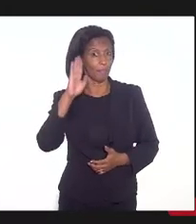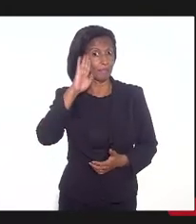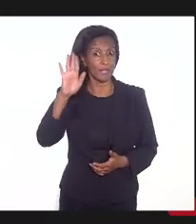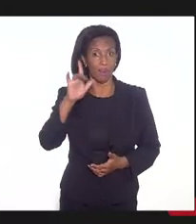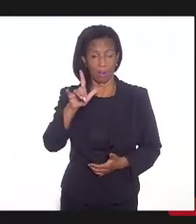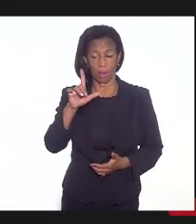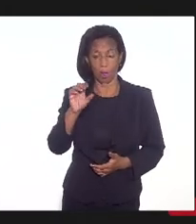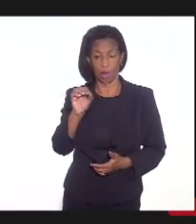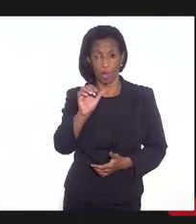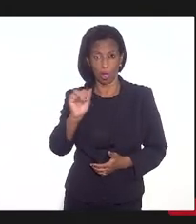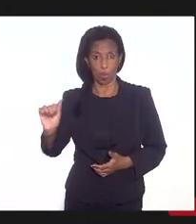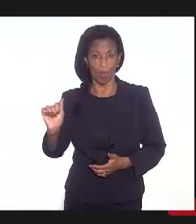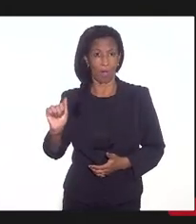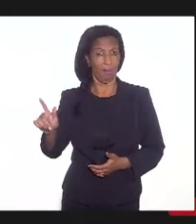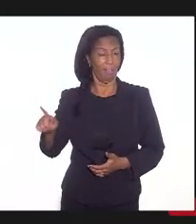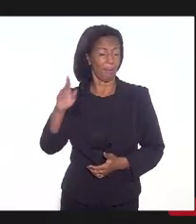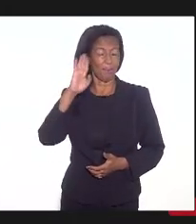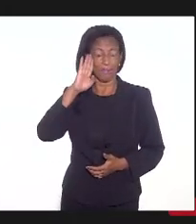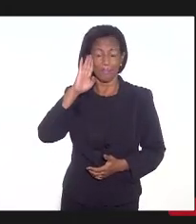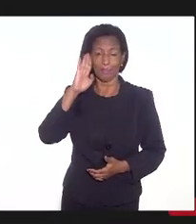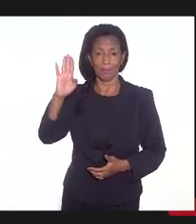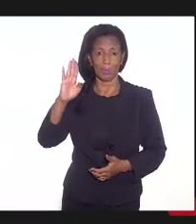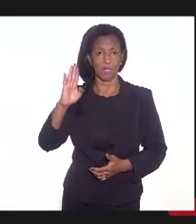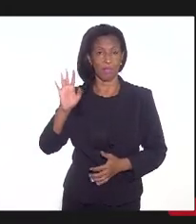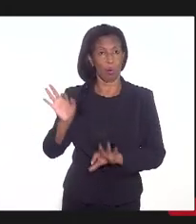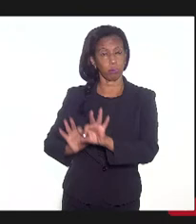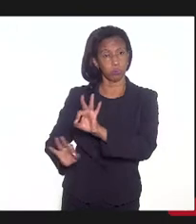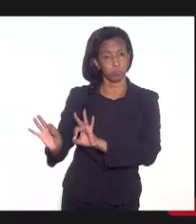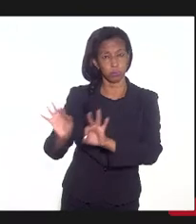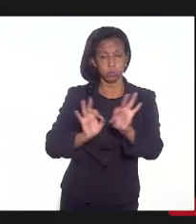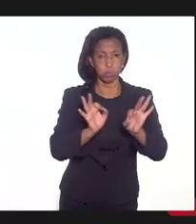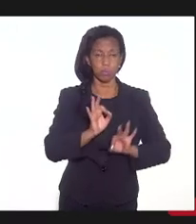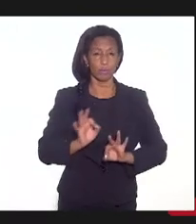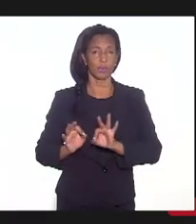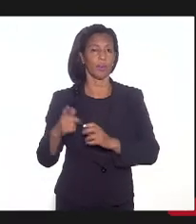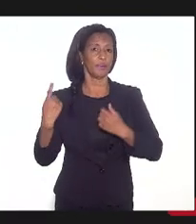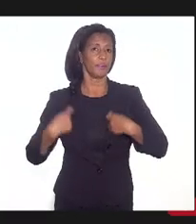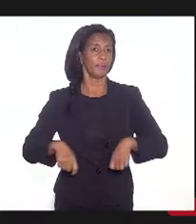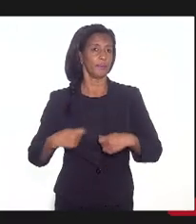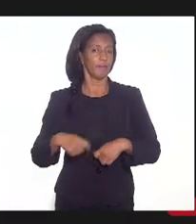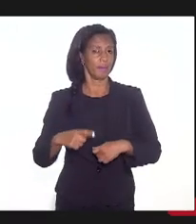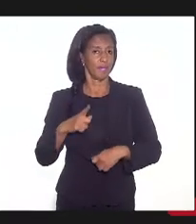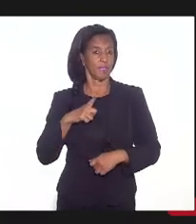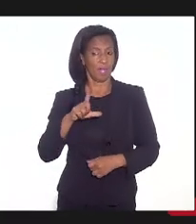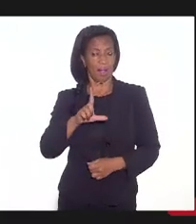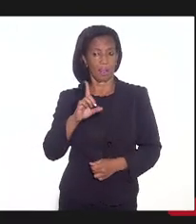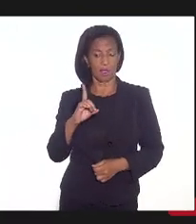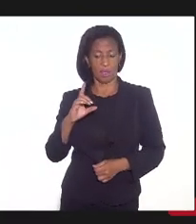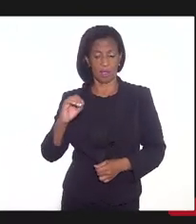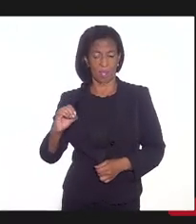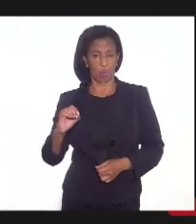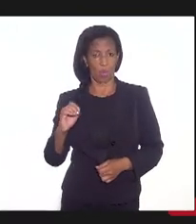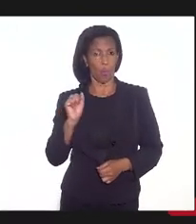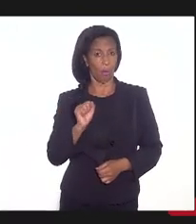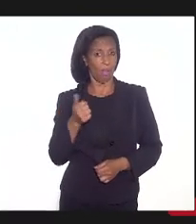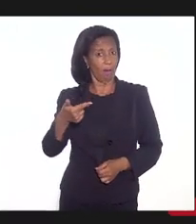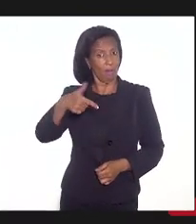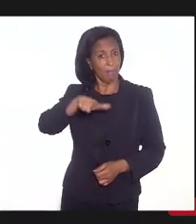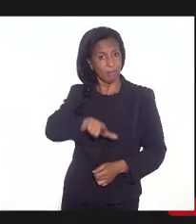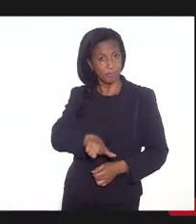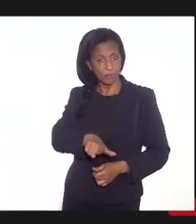são os instrumentos de planejamento, é preciso que essa LDO passe a repetir